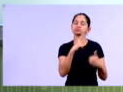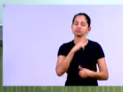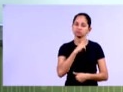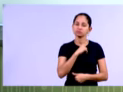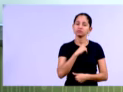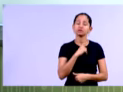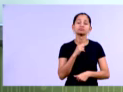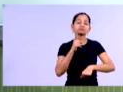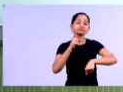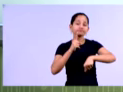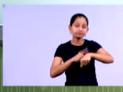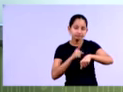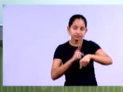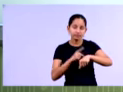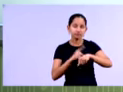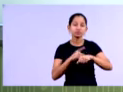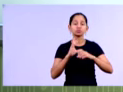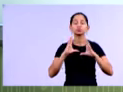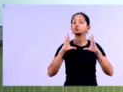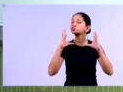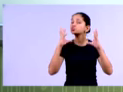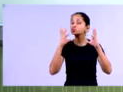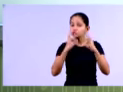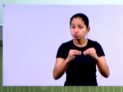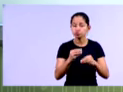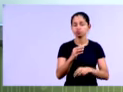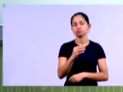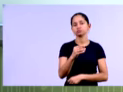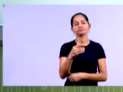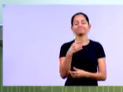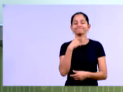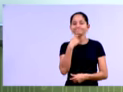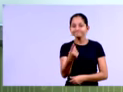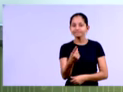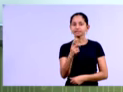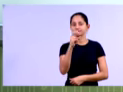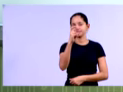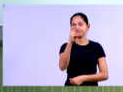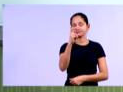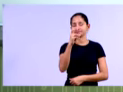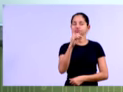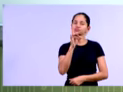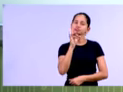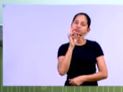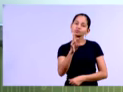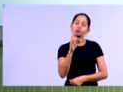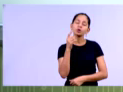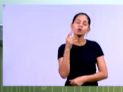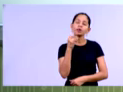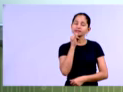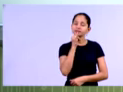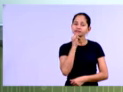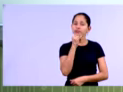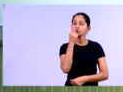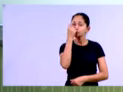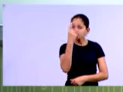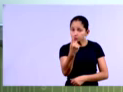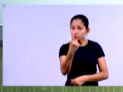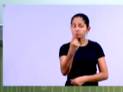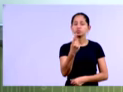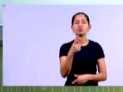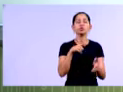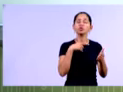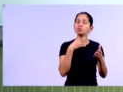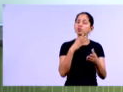daria tempo para a gente ver todos os métodos de previsão de falência na nossa aula, a gente trouxe aquele que é um dos métodos mais